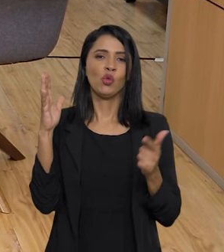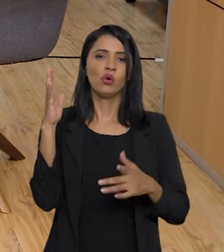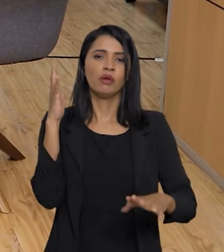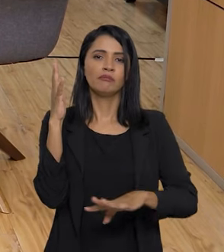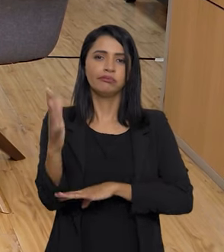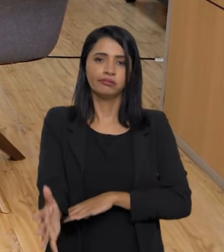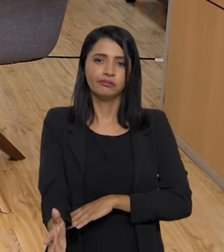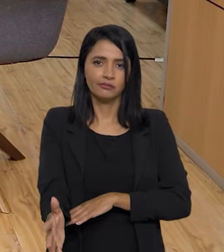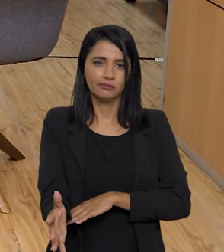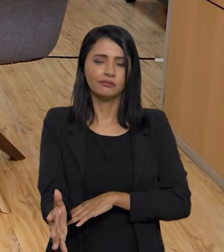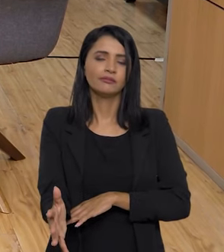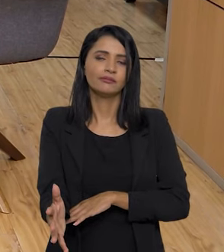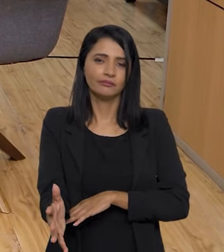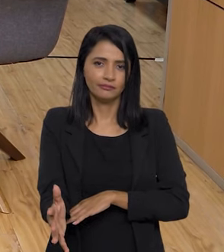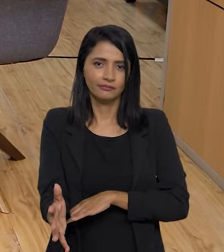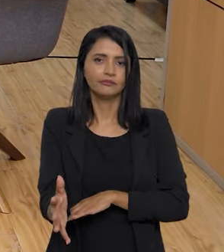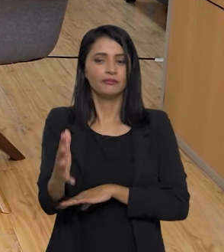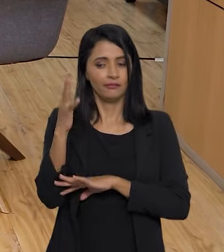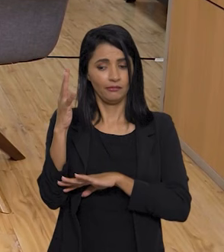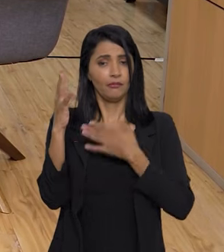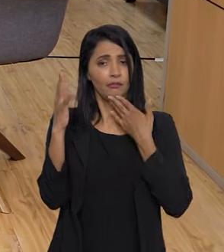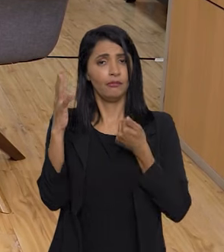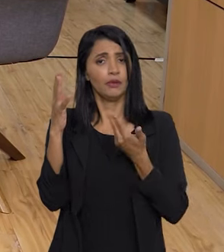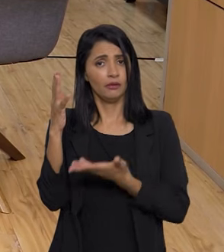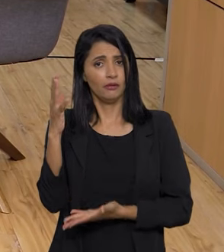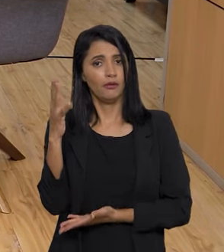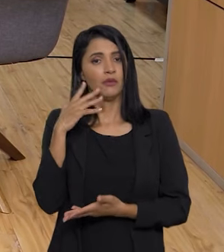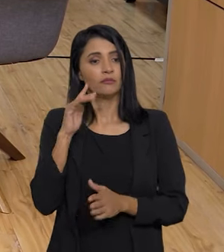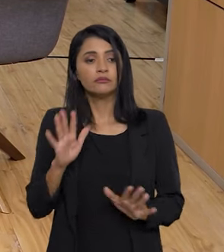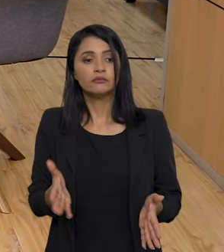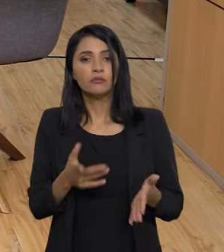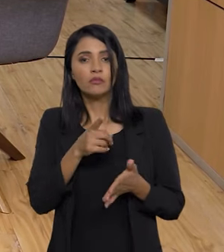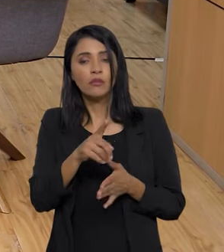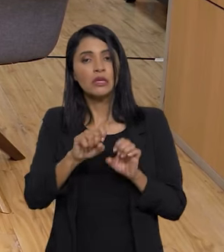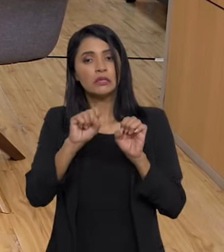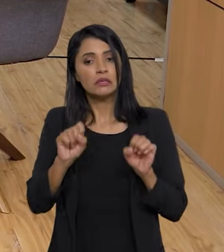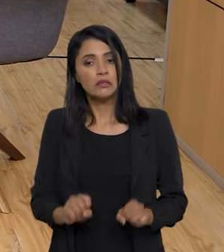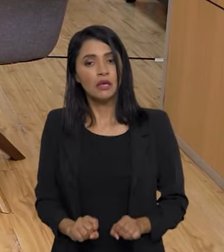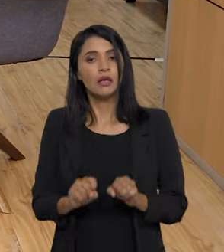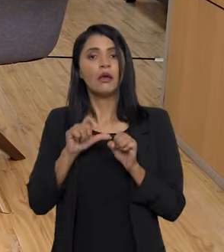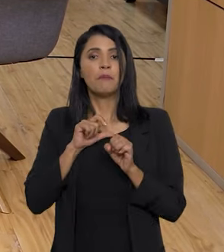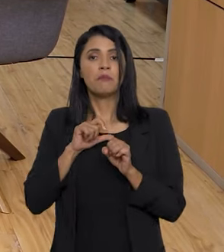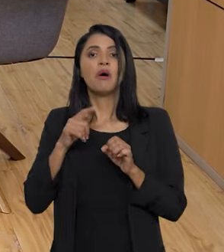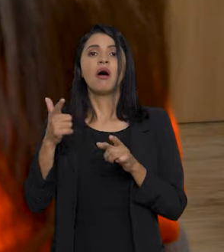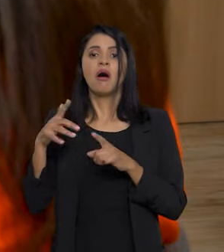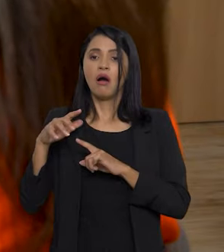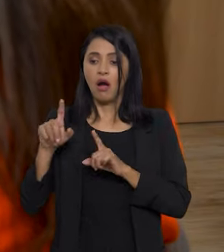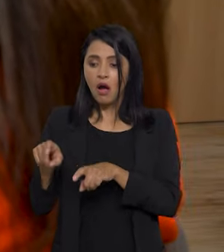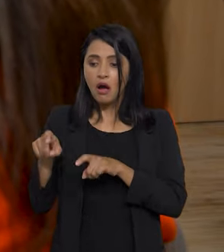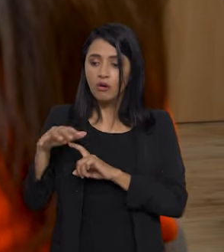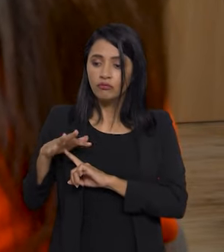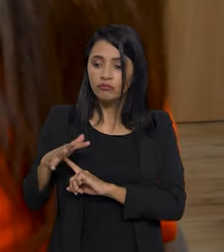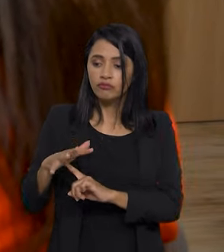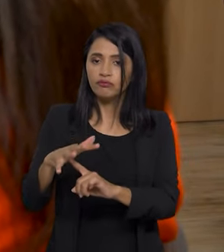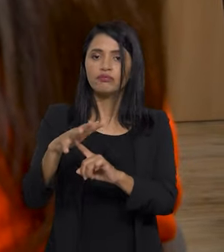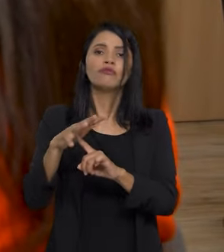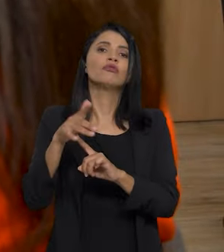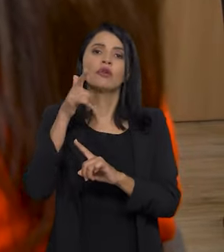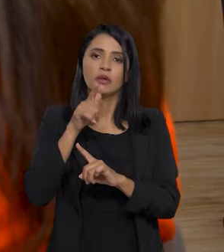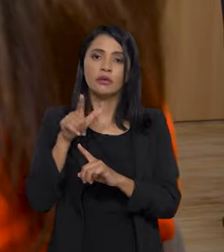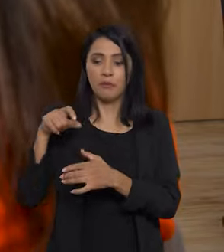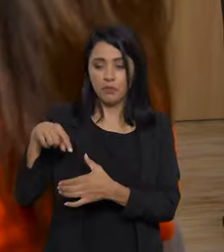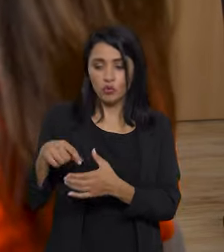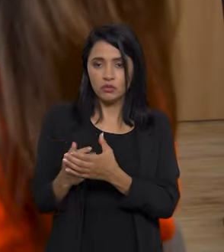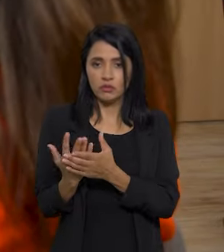a árvore deitada. E nós estamos estimulando lá sistemas agroflorestais. Produzir